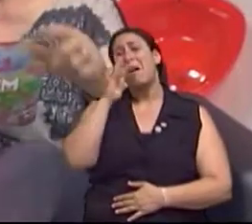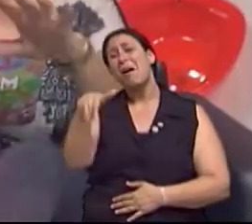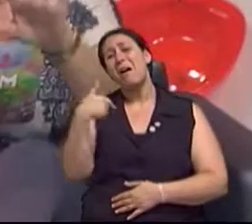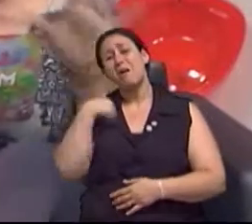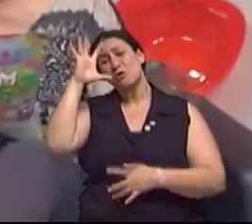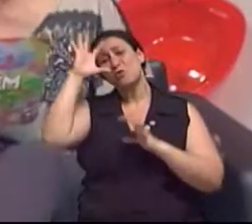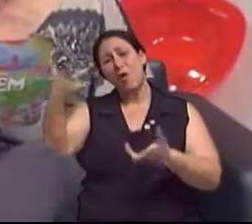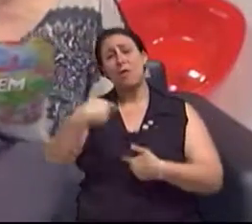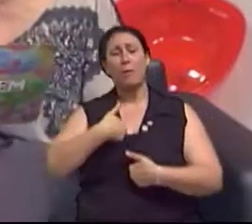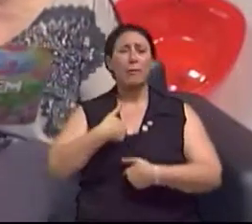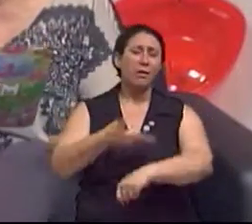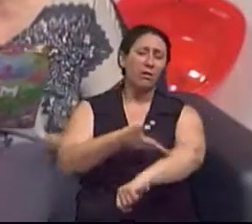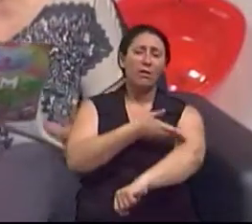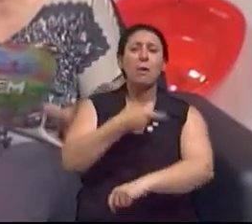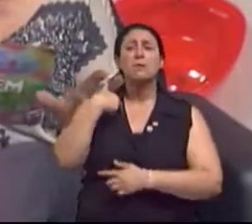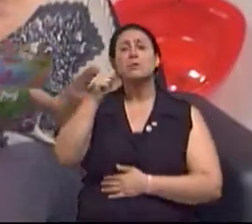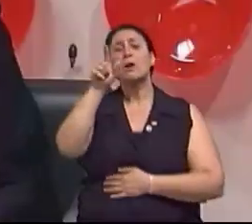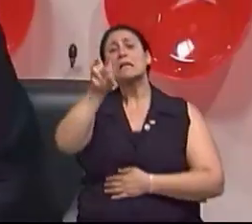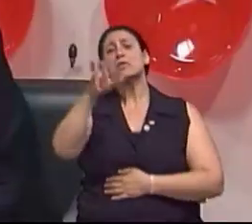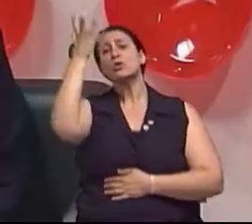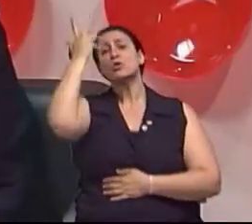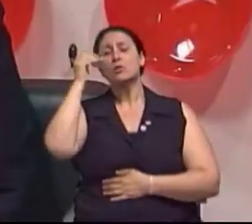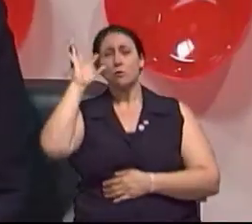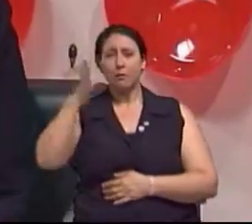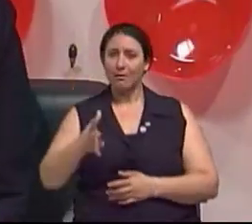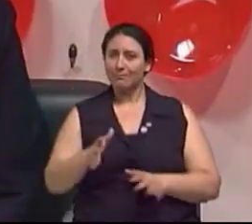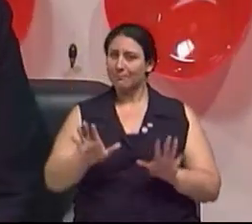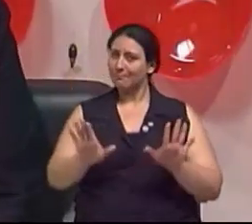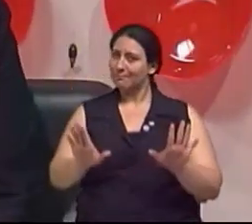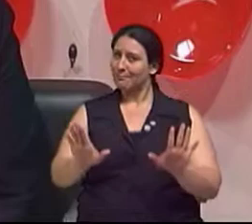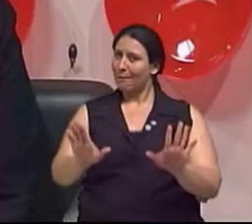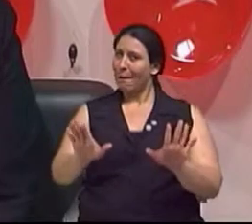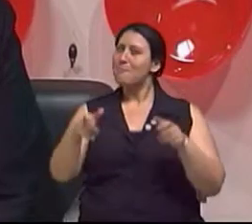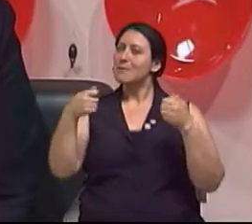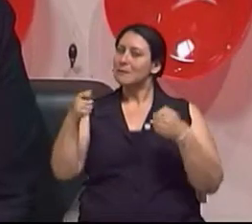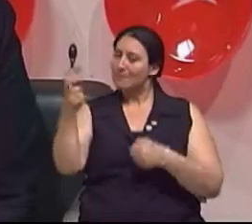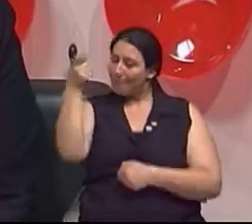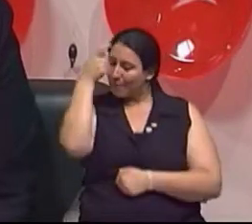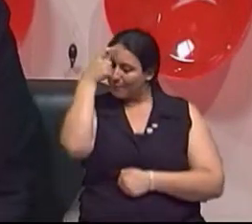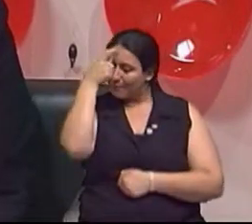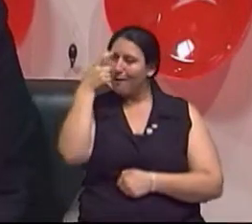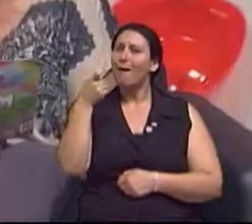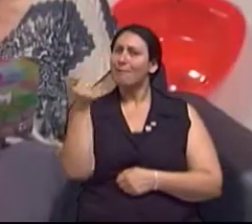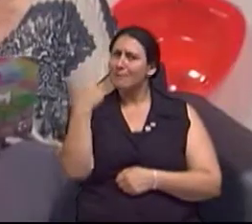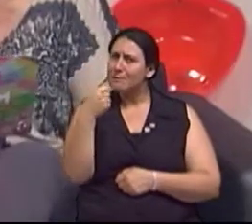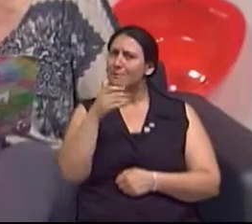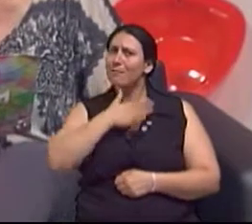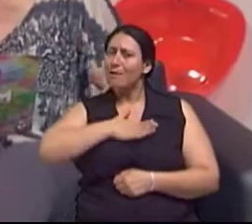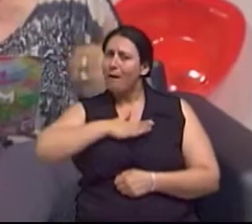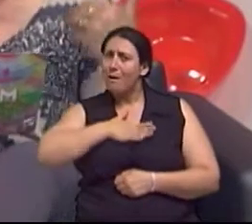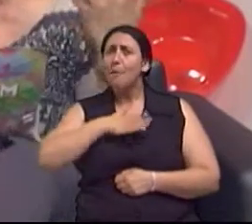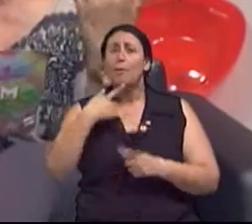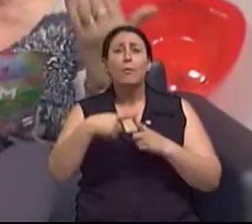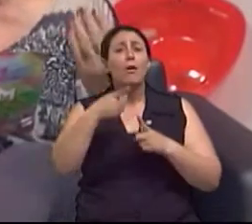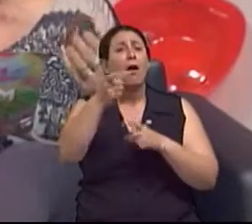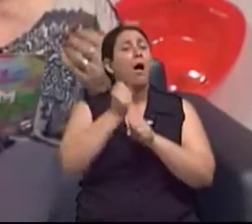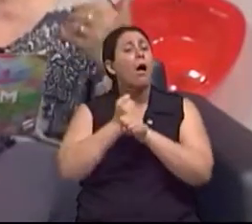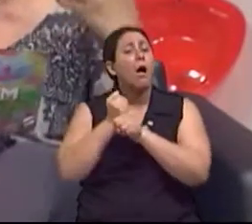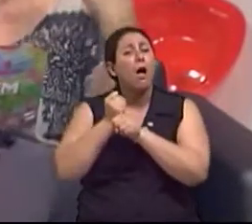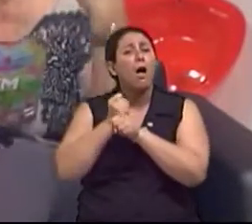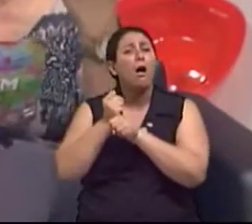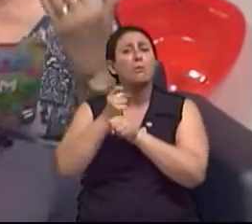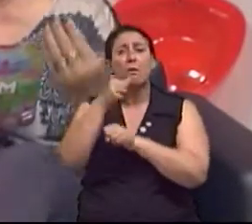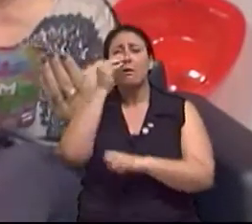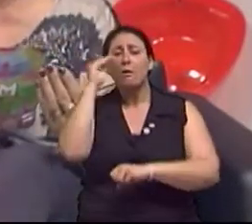para mim em 15 dias. É, isso vão pensar um pouquinho, né? Não é possível. A gente veio anos e anos